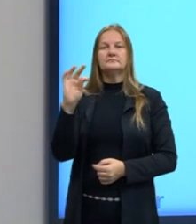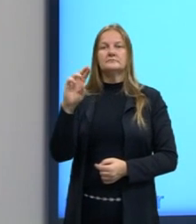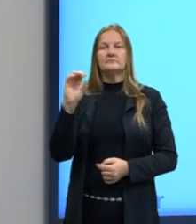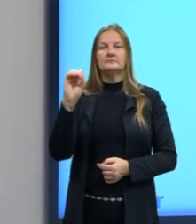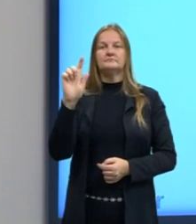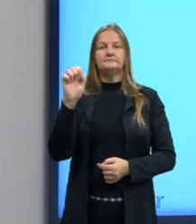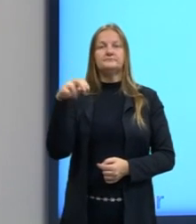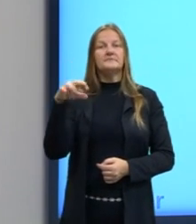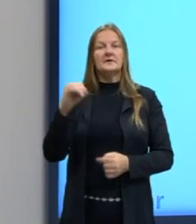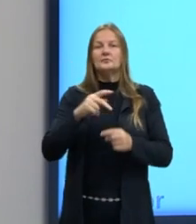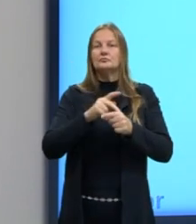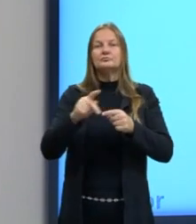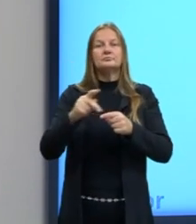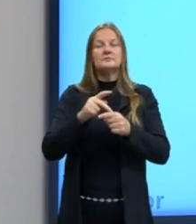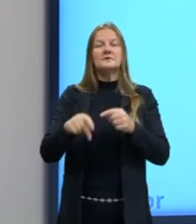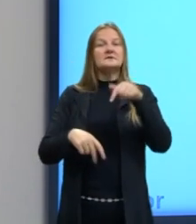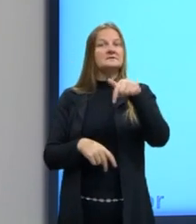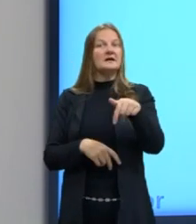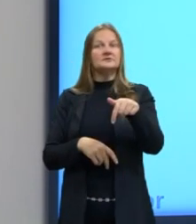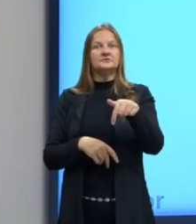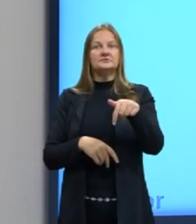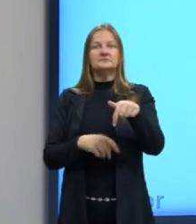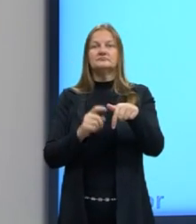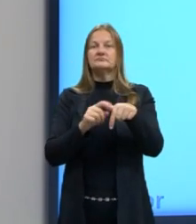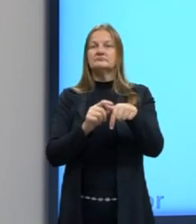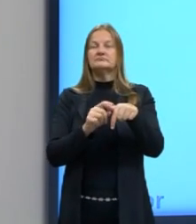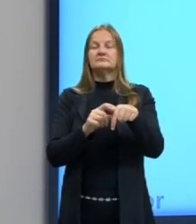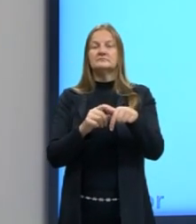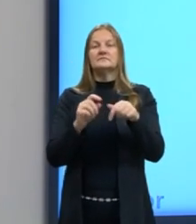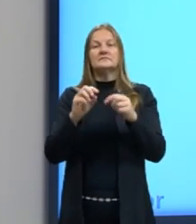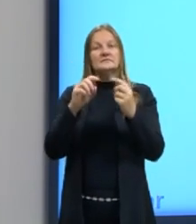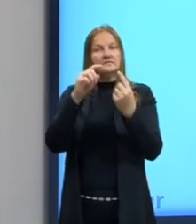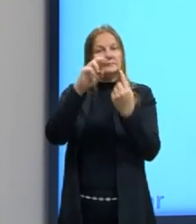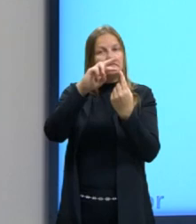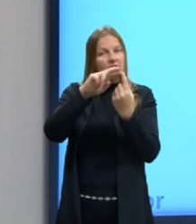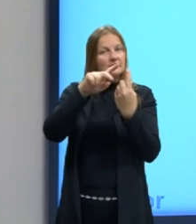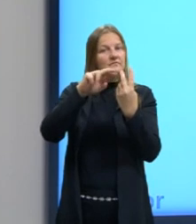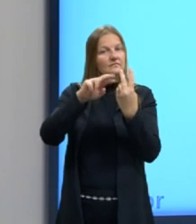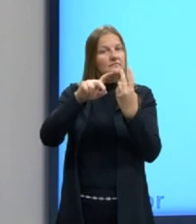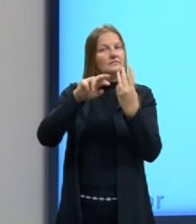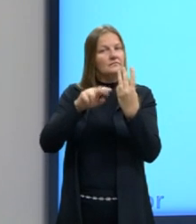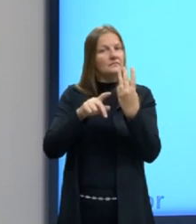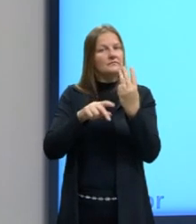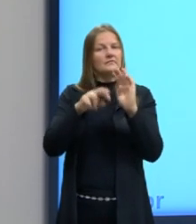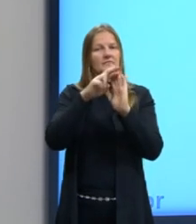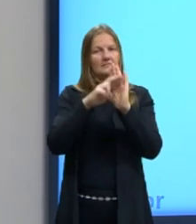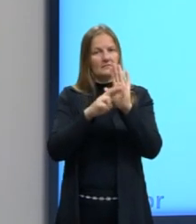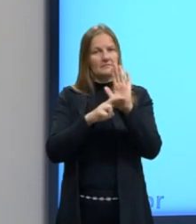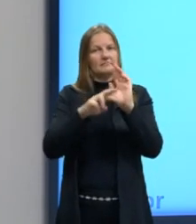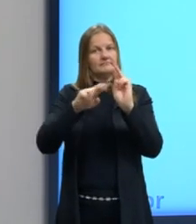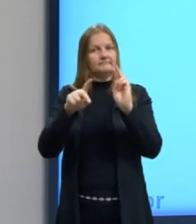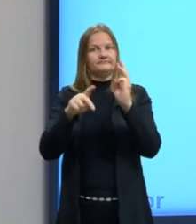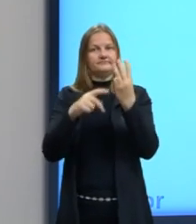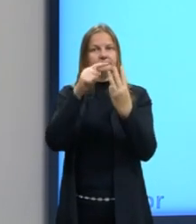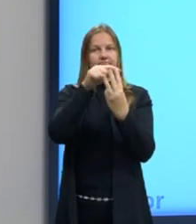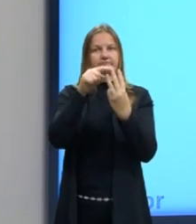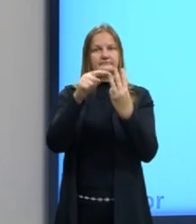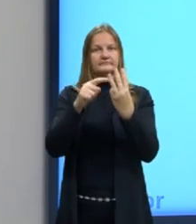estabilidade com 7 elétrons. Então, existem essas três exceções que é super importante fazer uma